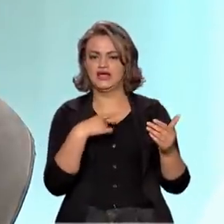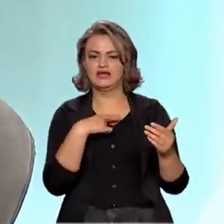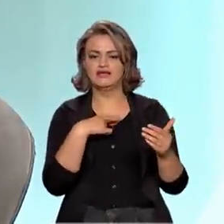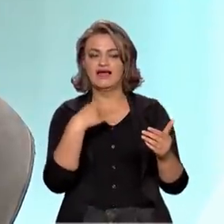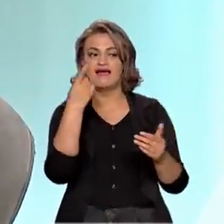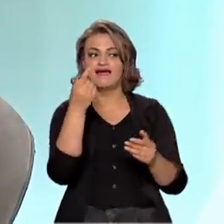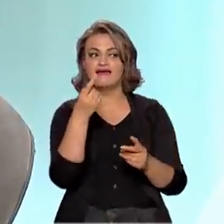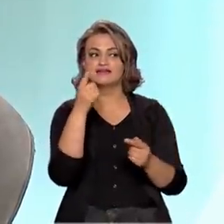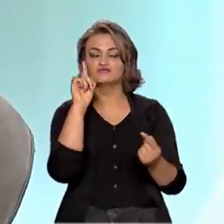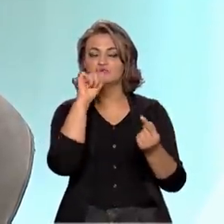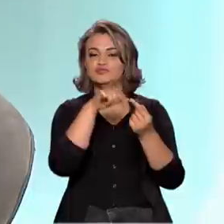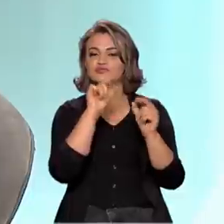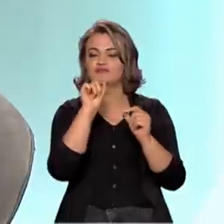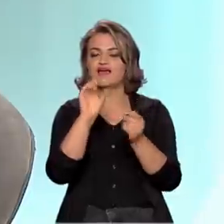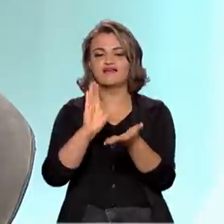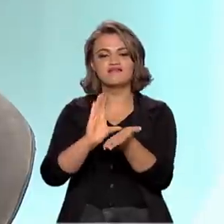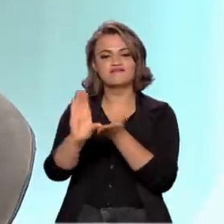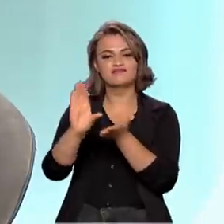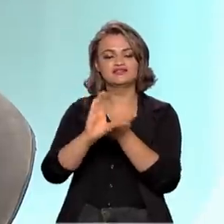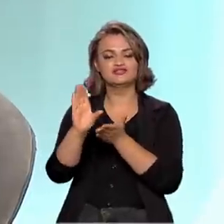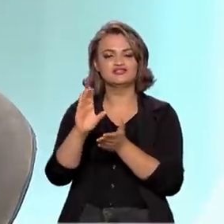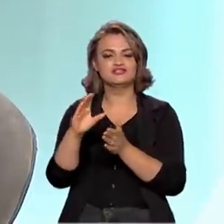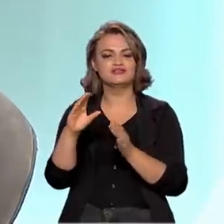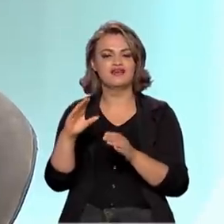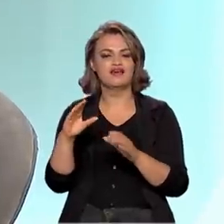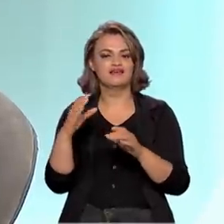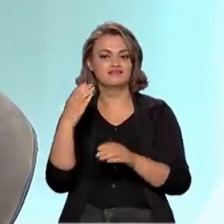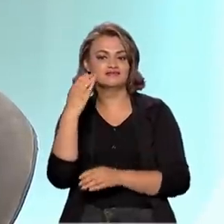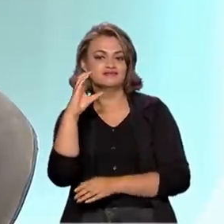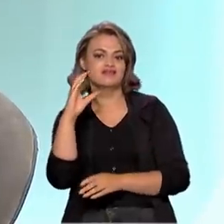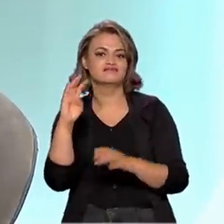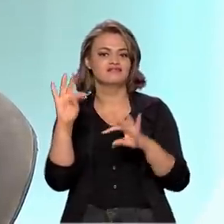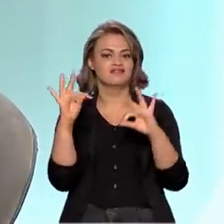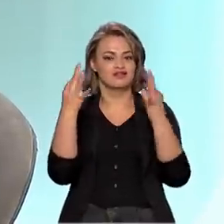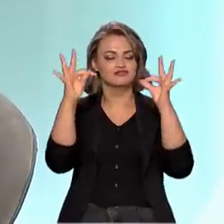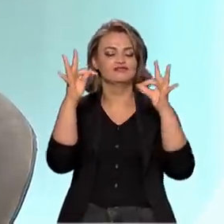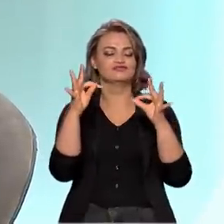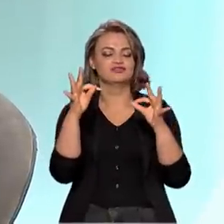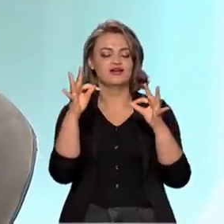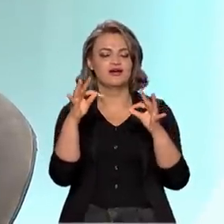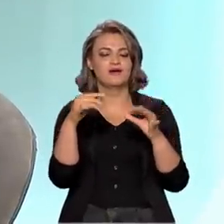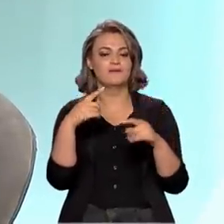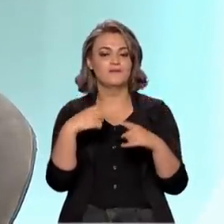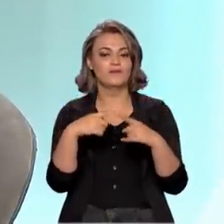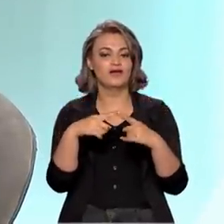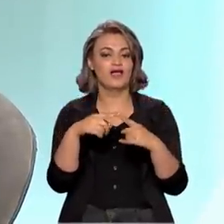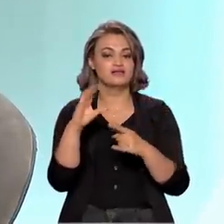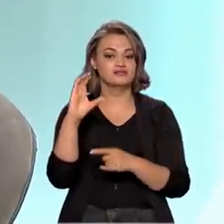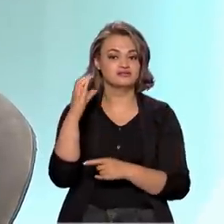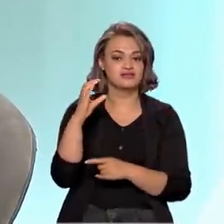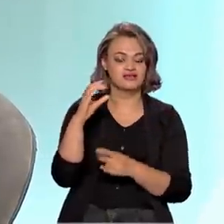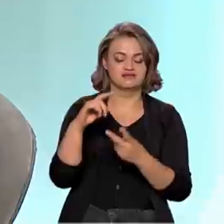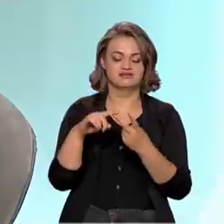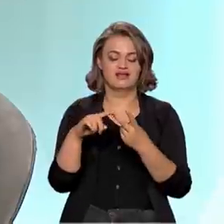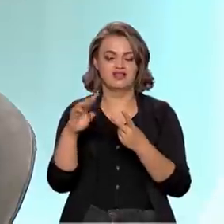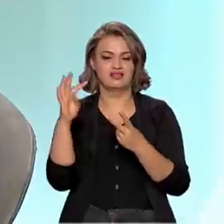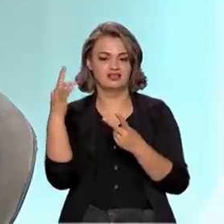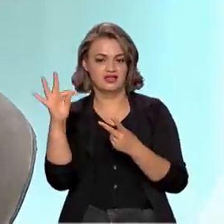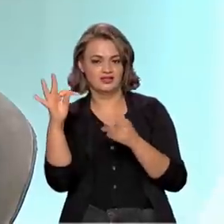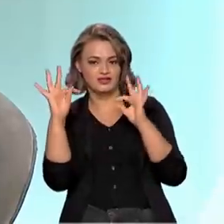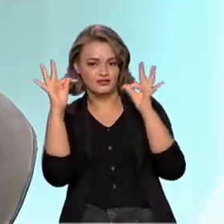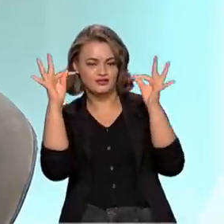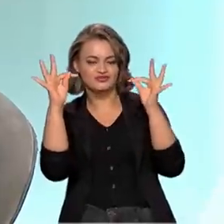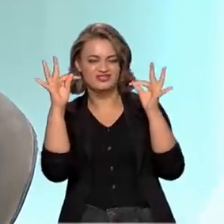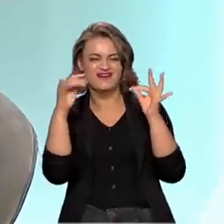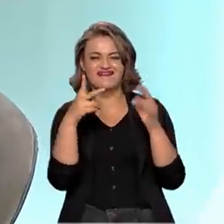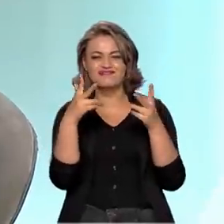eles investem de forma estável em ciência, tecnologia e inovações, porque esses três setores, essas três ferramentas, como